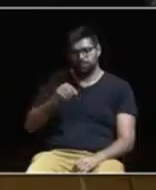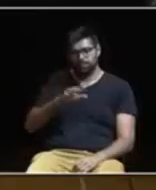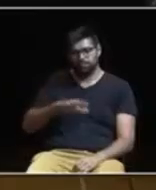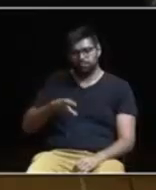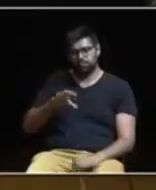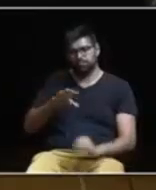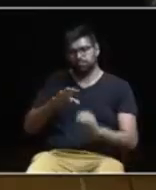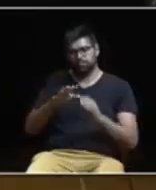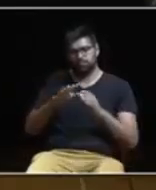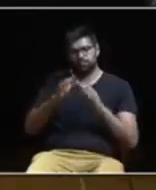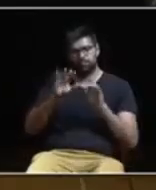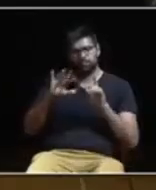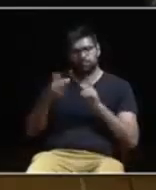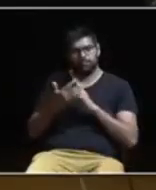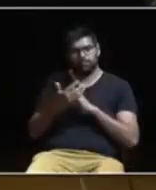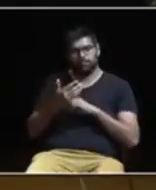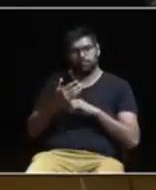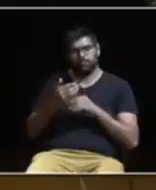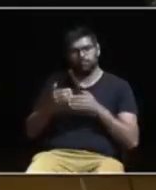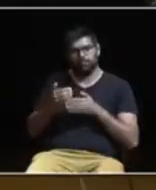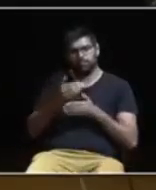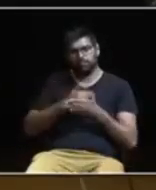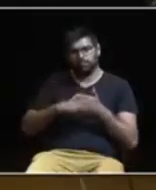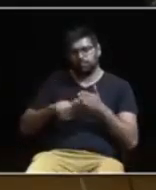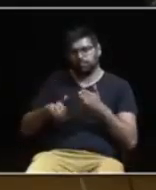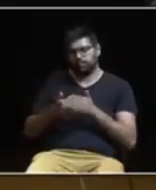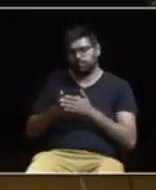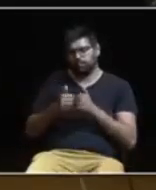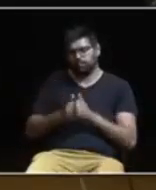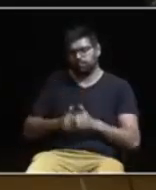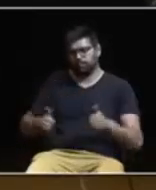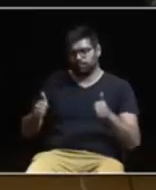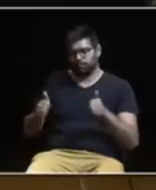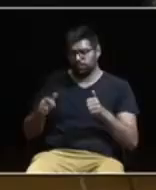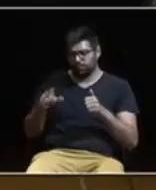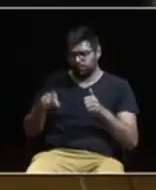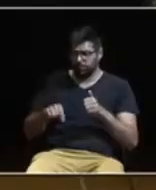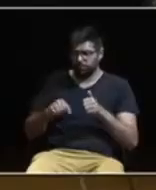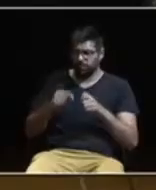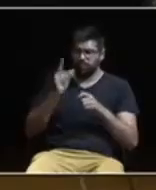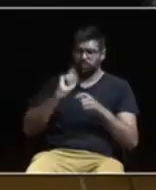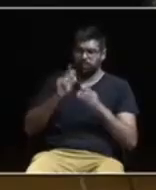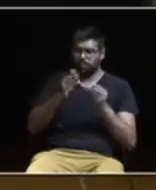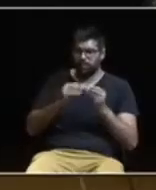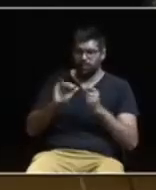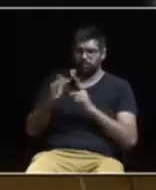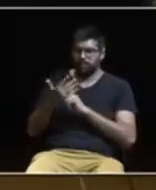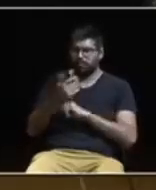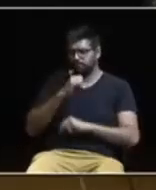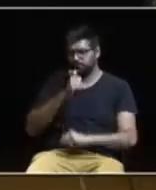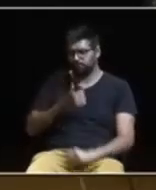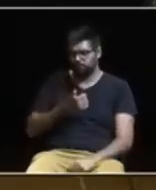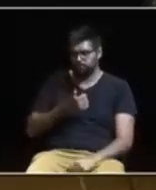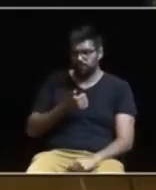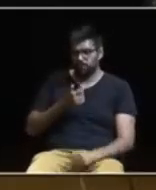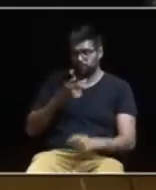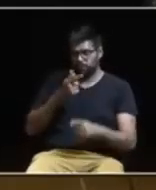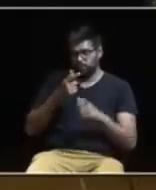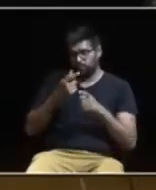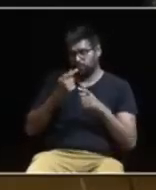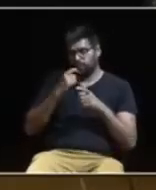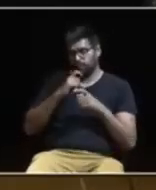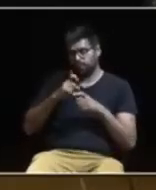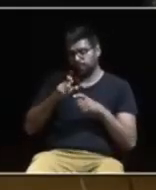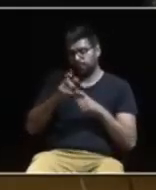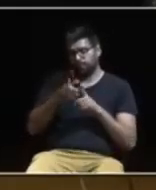este recurso é usado como fator de afastamento, segregação e perda de qualidade ambiental. É esse o alerta e o